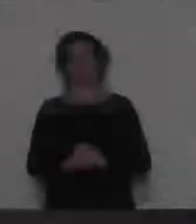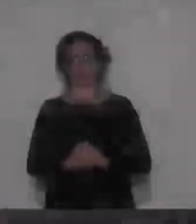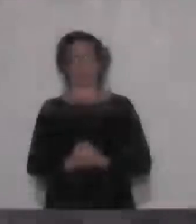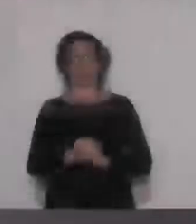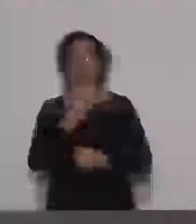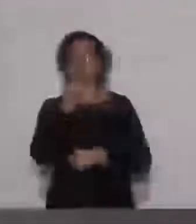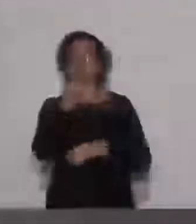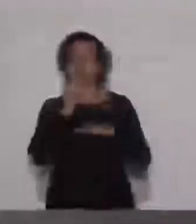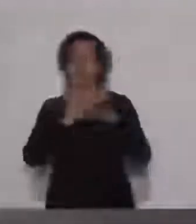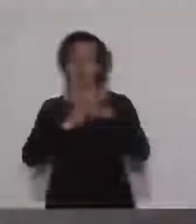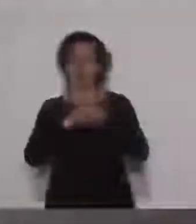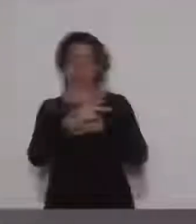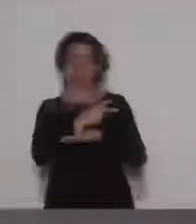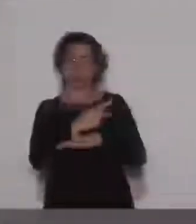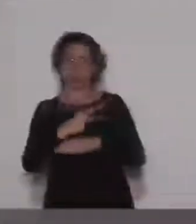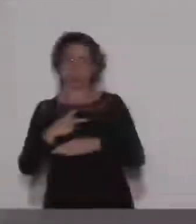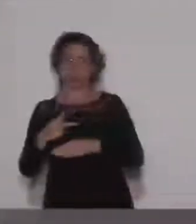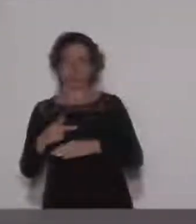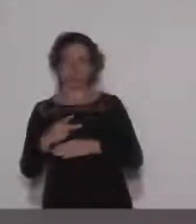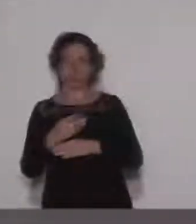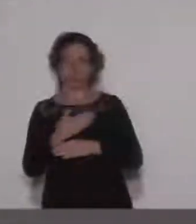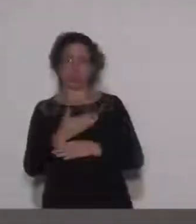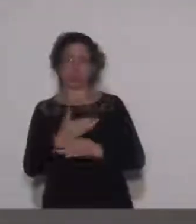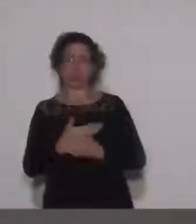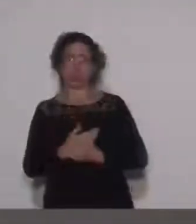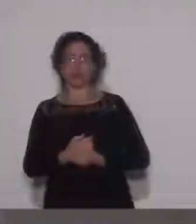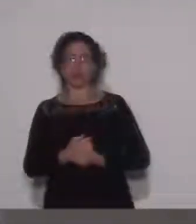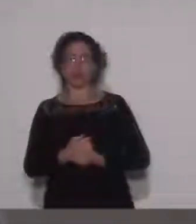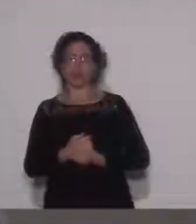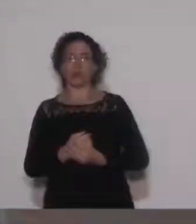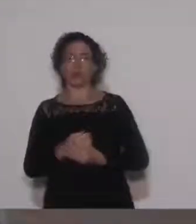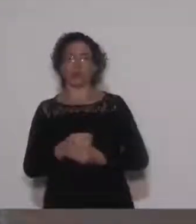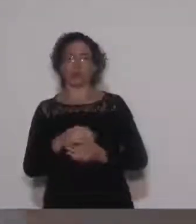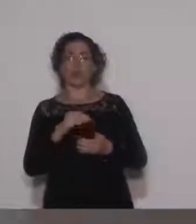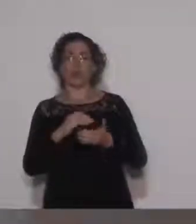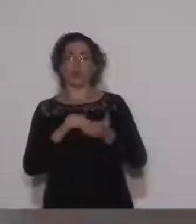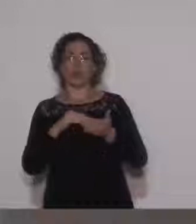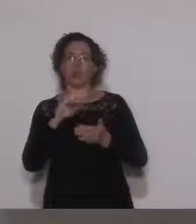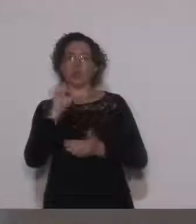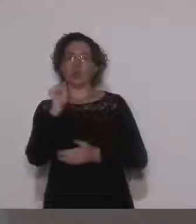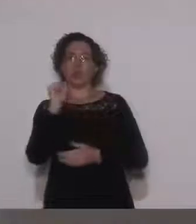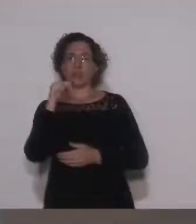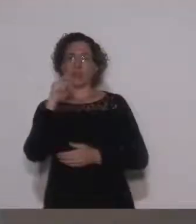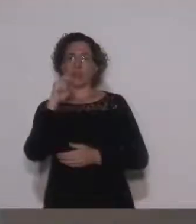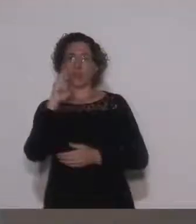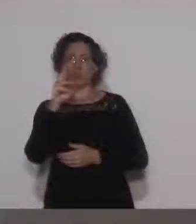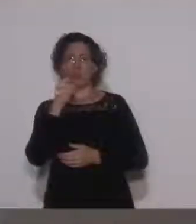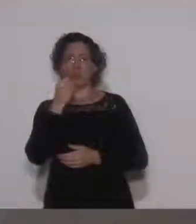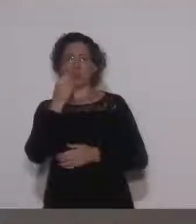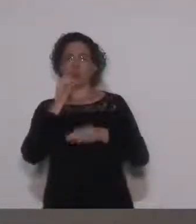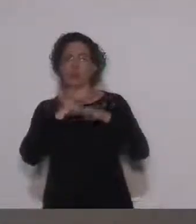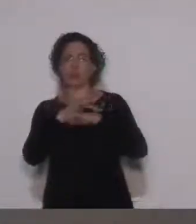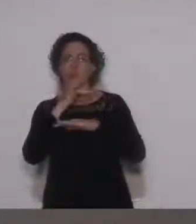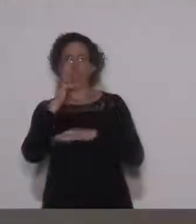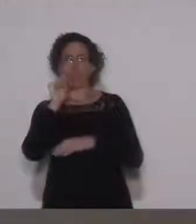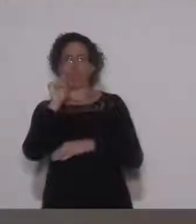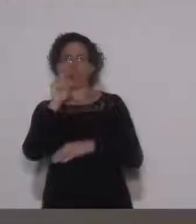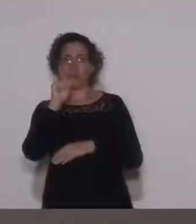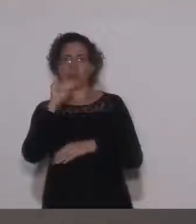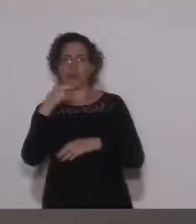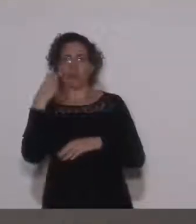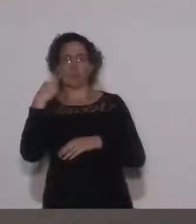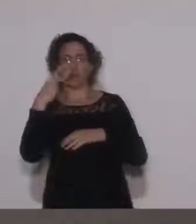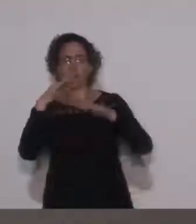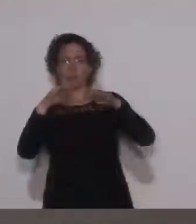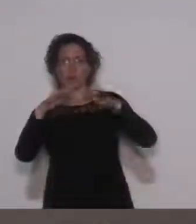Boa noite, Sr. Presidente, em exercício, vereador Sando Rebeca. Boa noite, Flávia, demais vereadores aqui